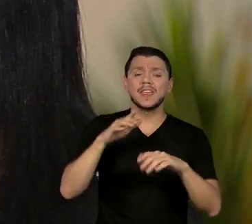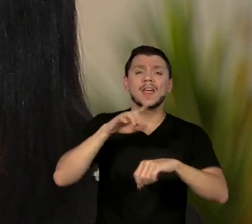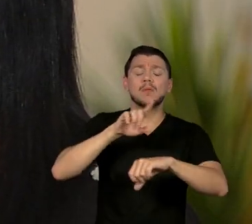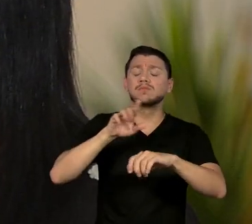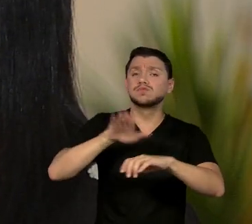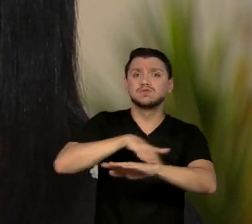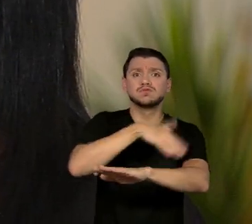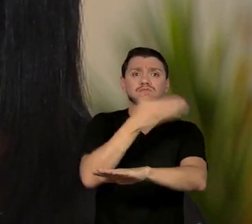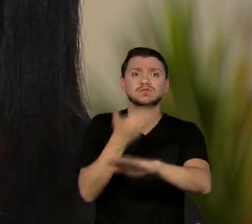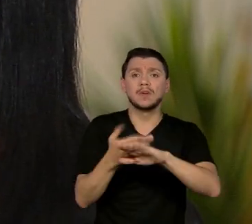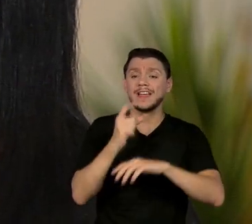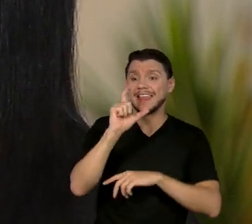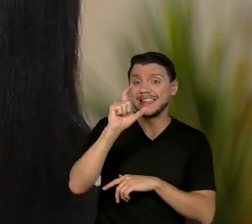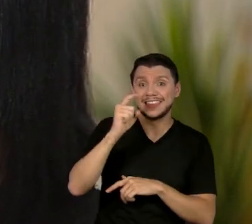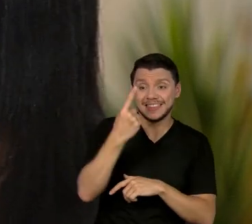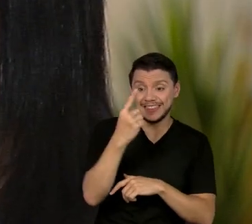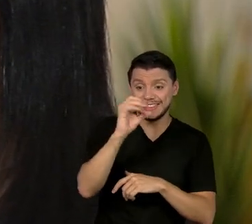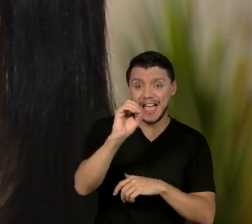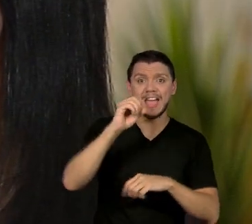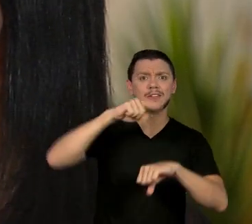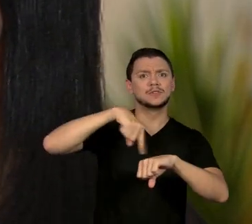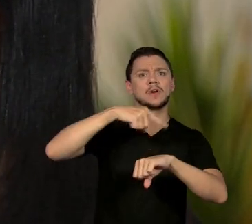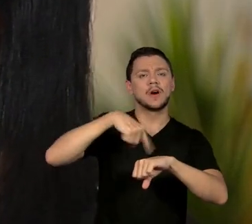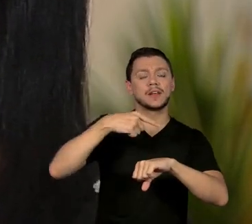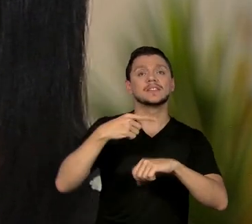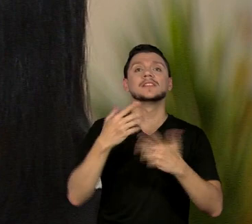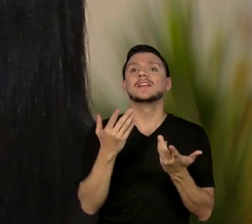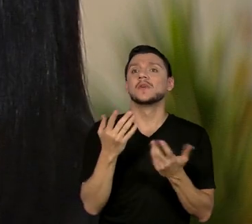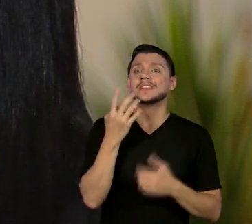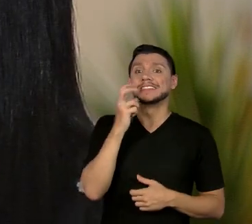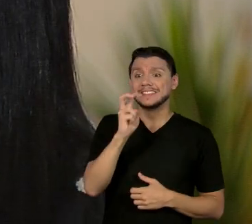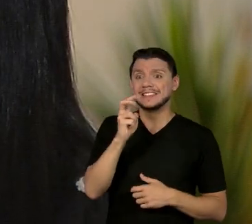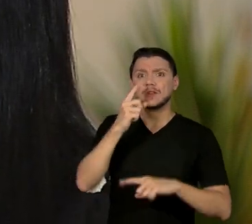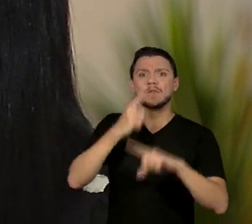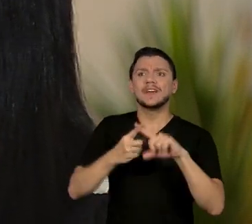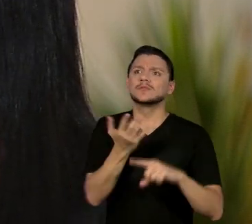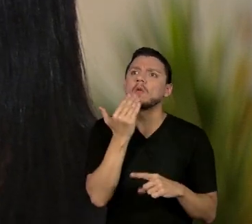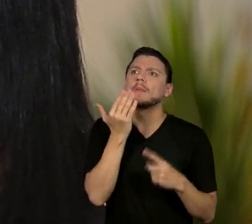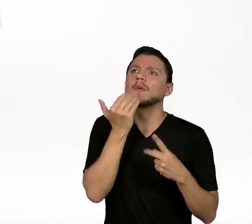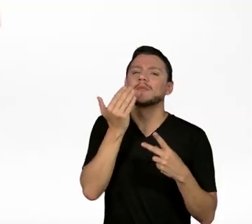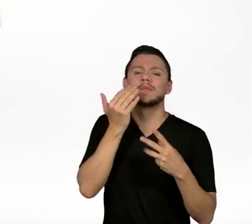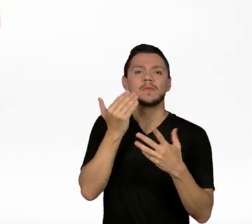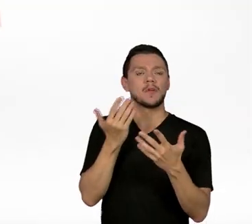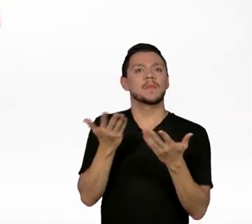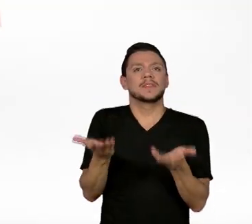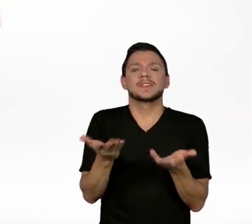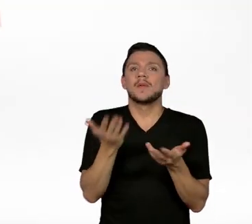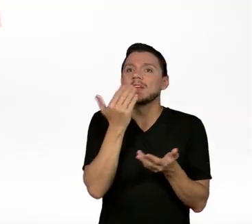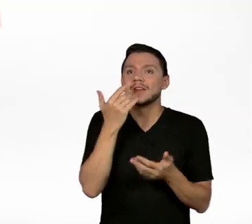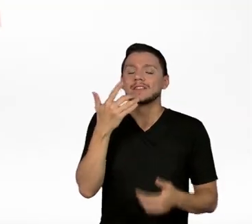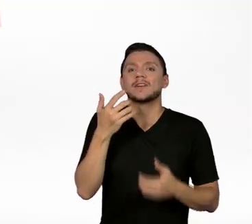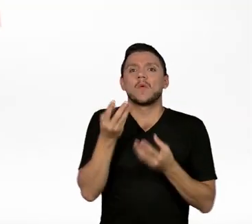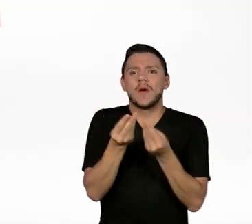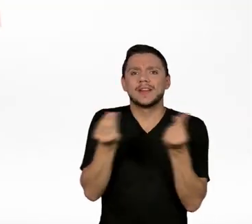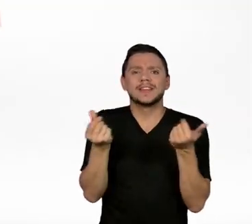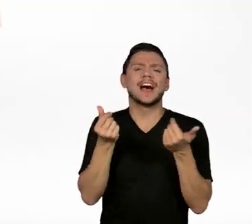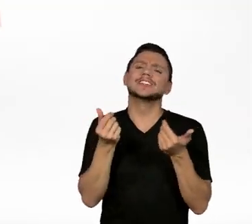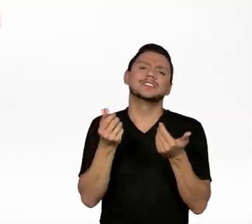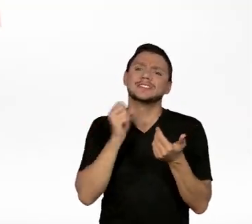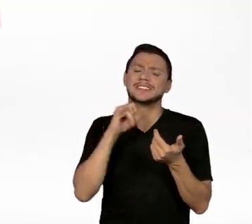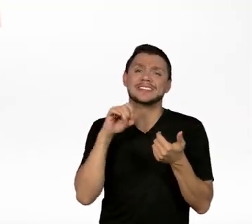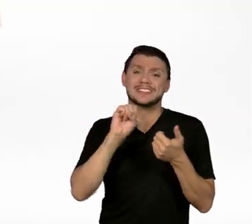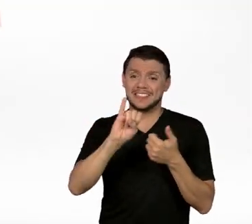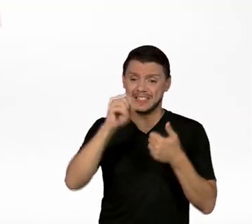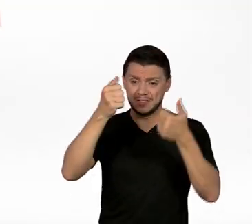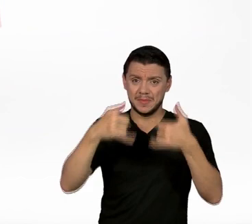Se elas não se falar de alimentação, não se ter uma alimentação de qualidade, como teremos adultos de referência de